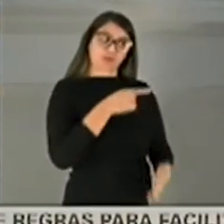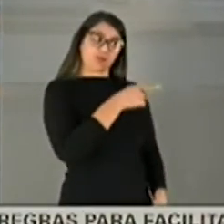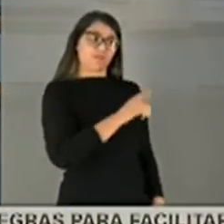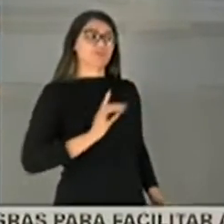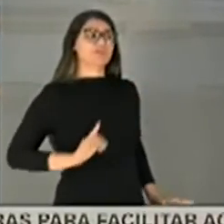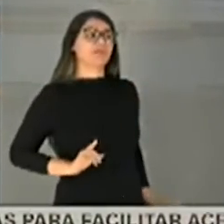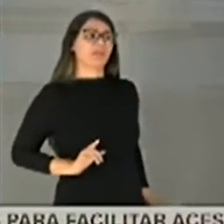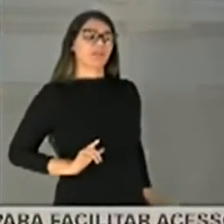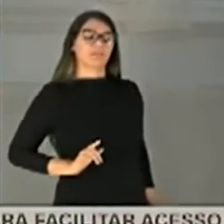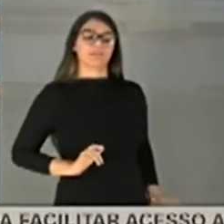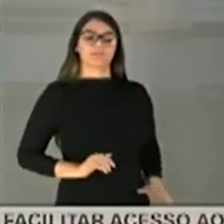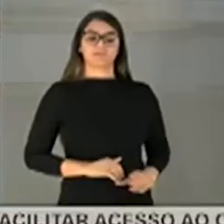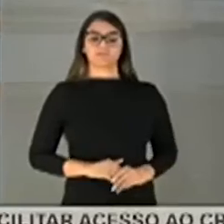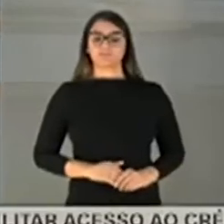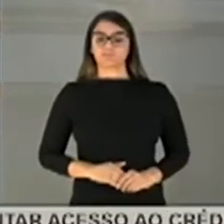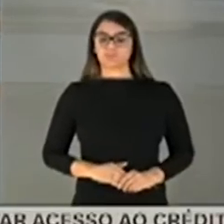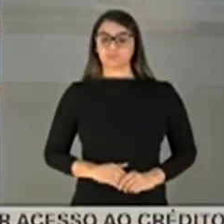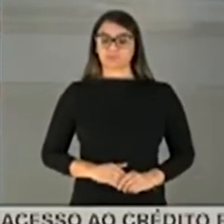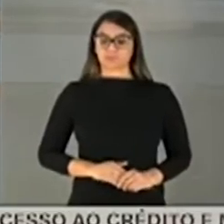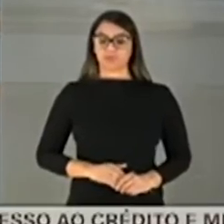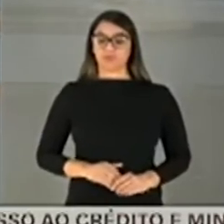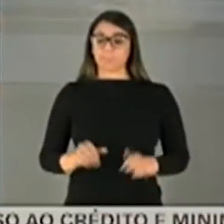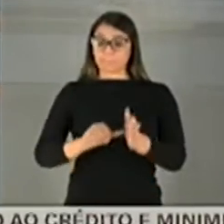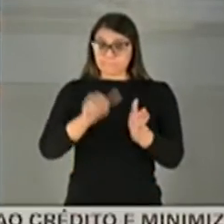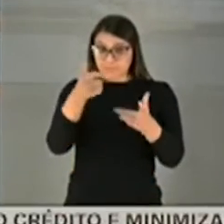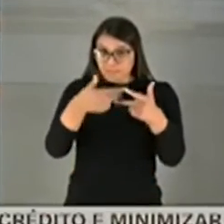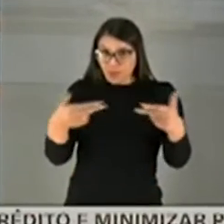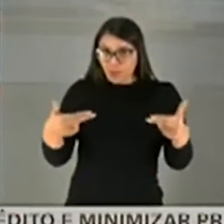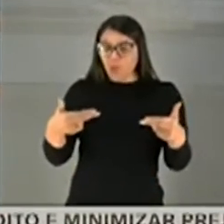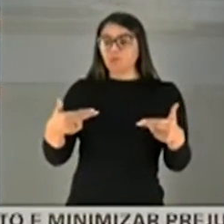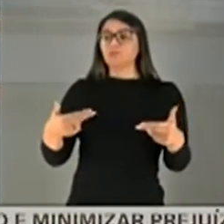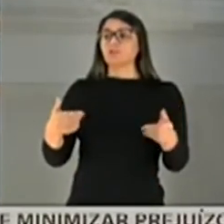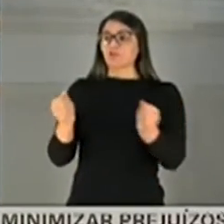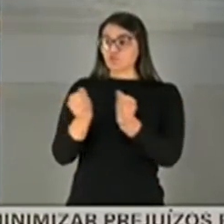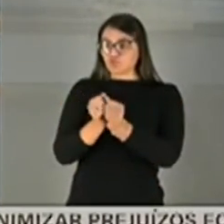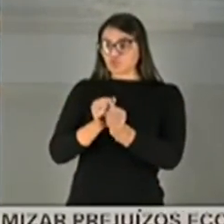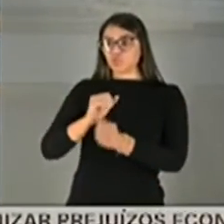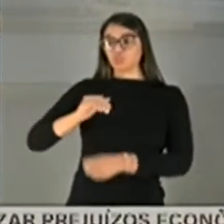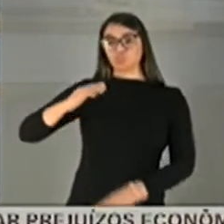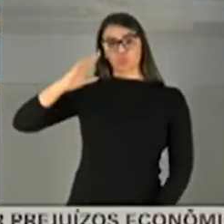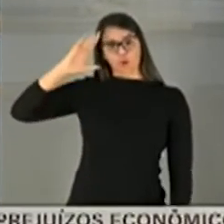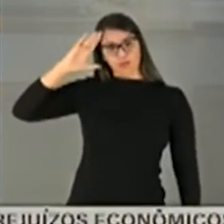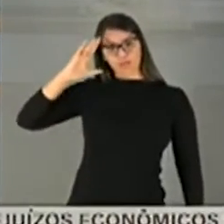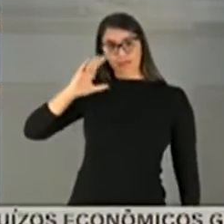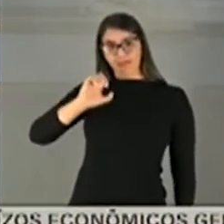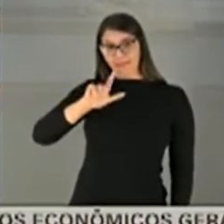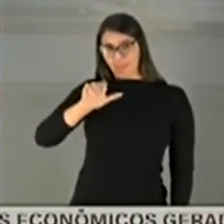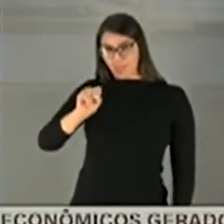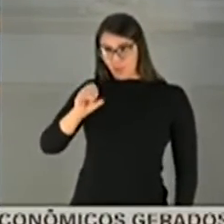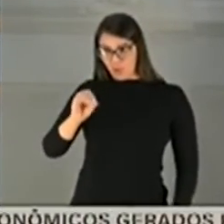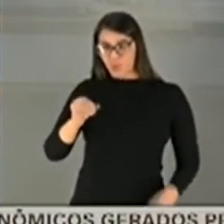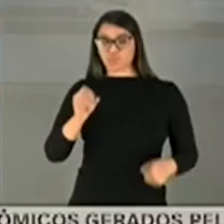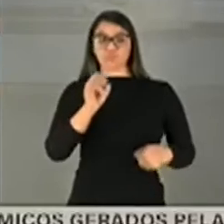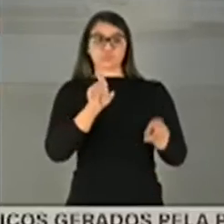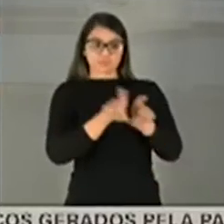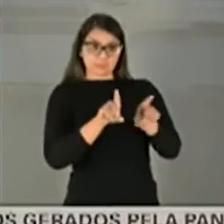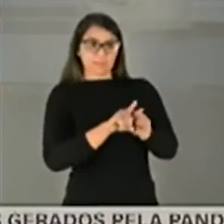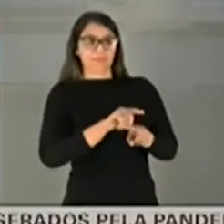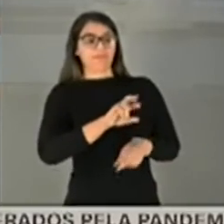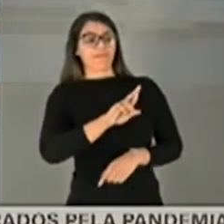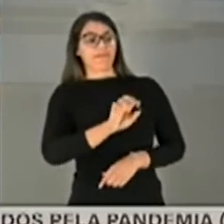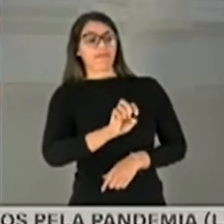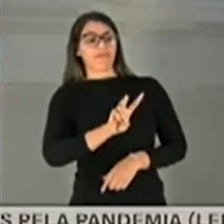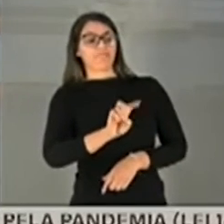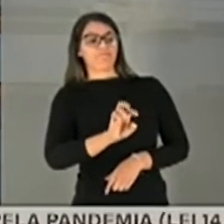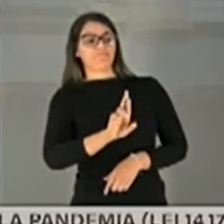senhor, excelente. Isso aí, peraí. O primeiro ponto, esteve com o coronel Elson no Ministério, através do reverendo. Ponto um.